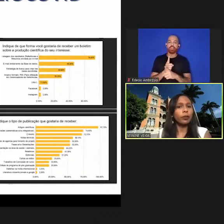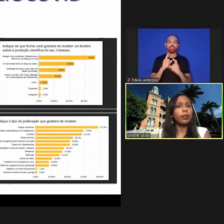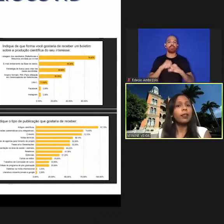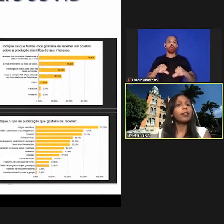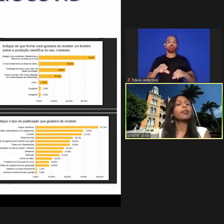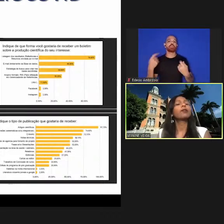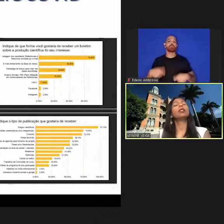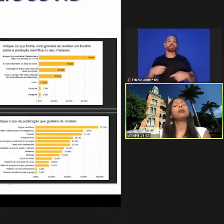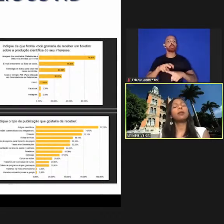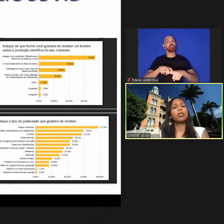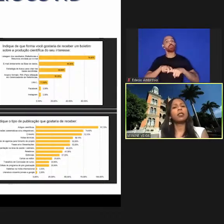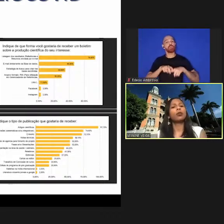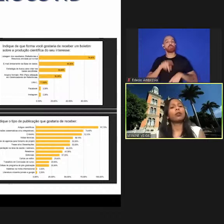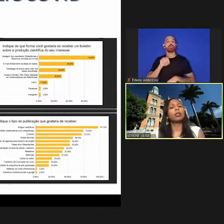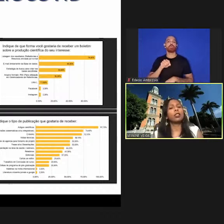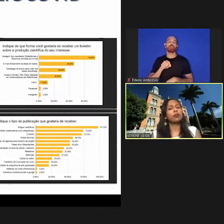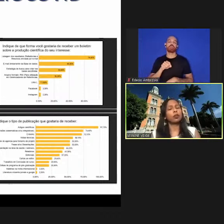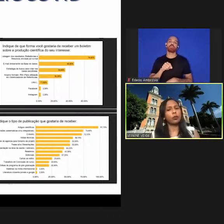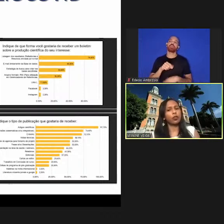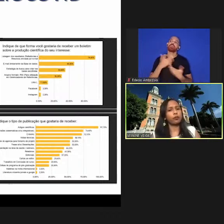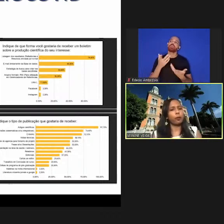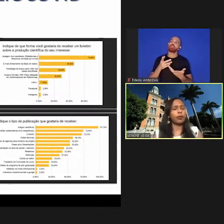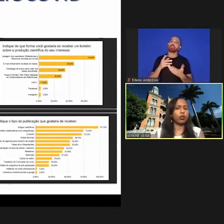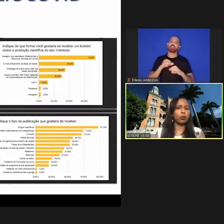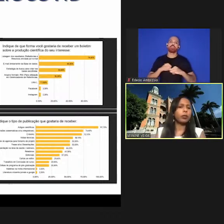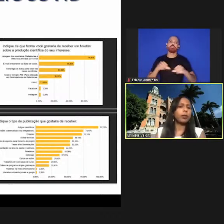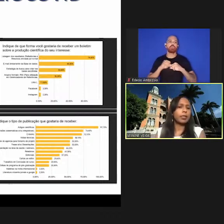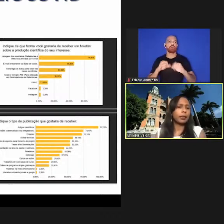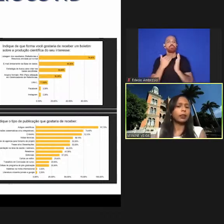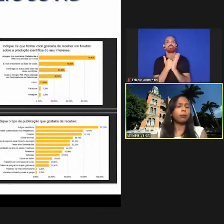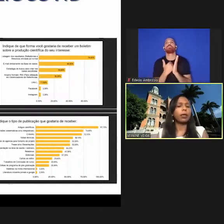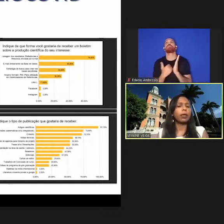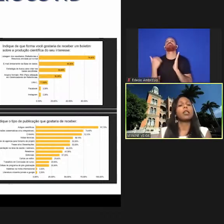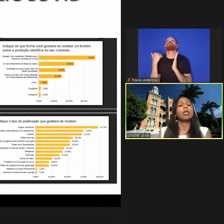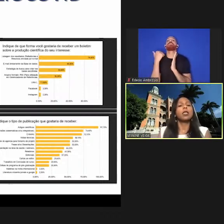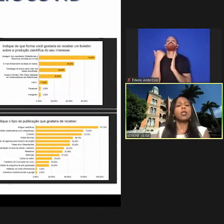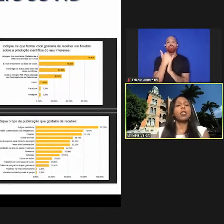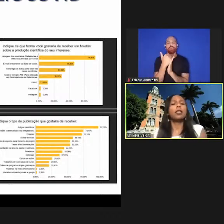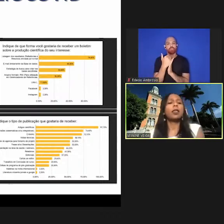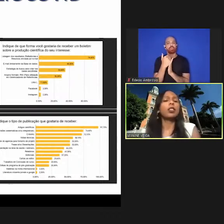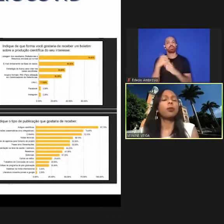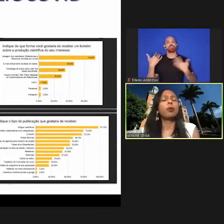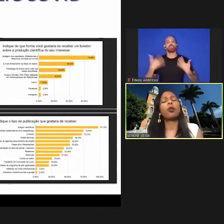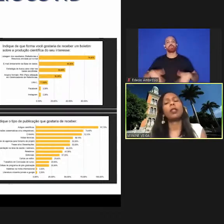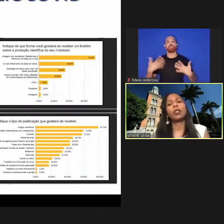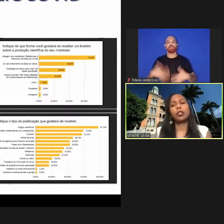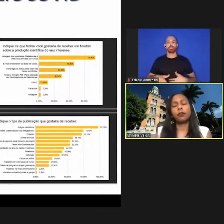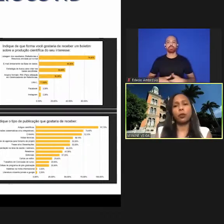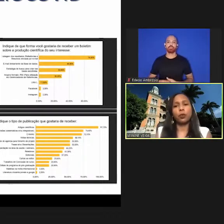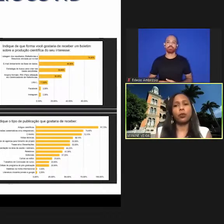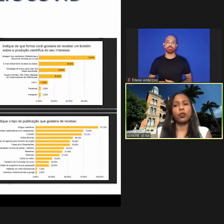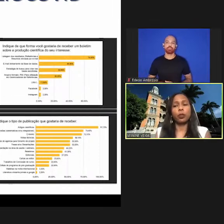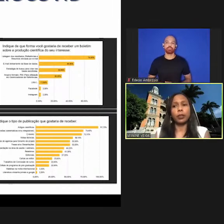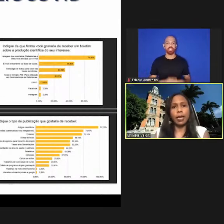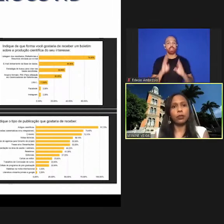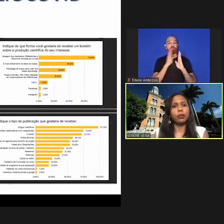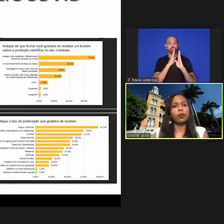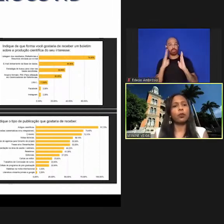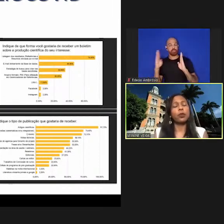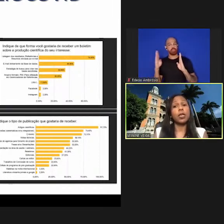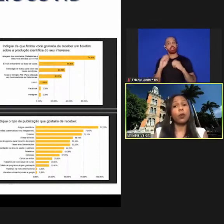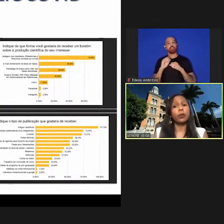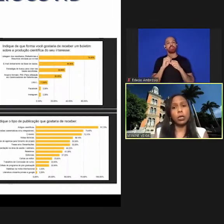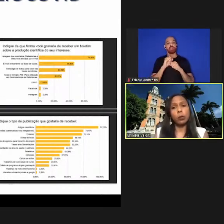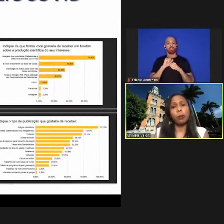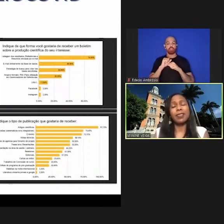por conta da infodemia do grande volume de informação disponibilizada também e aí as bibliotecas da Fiocruz os bibliotecários da